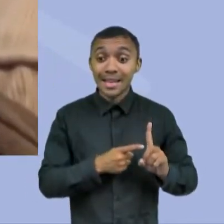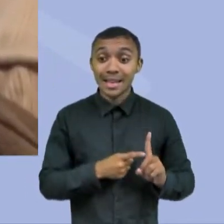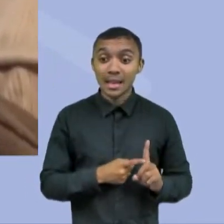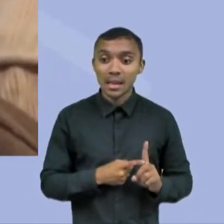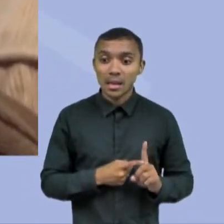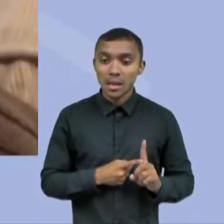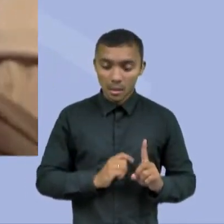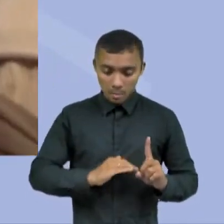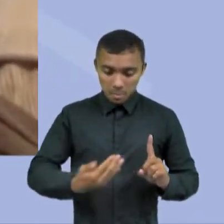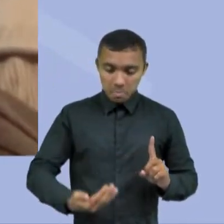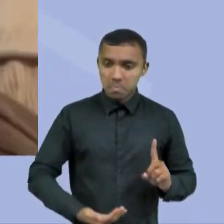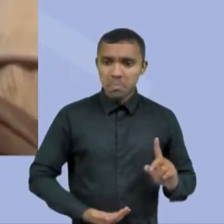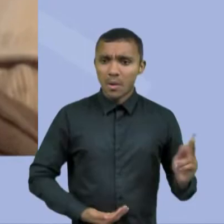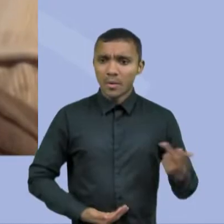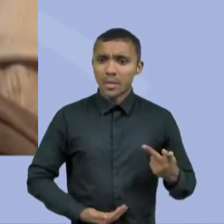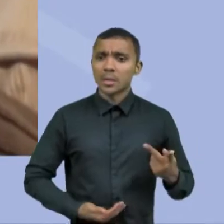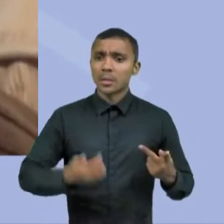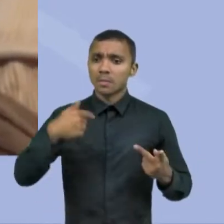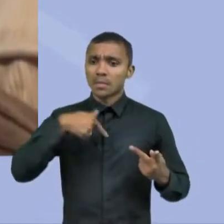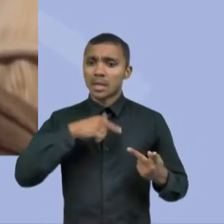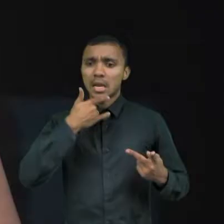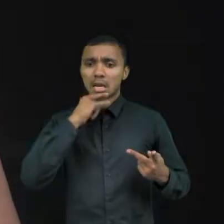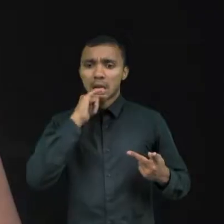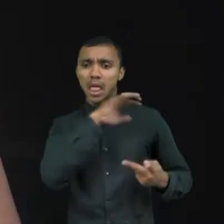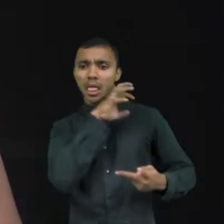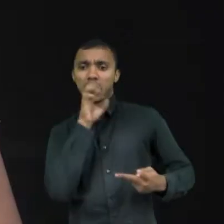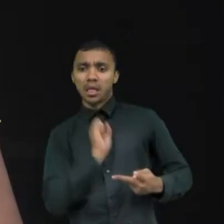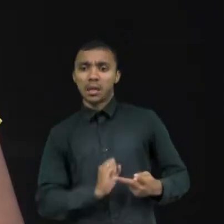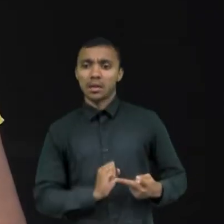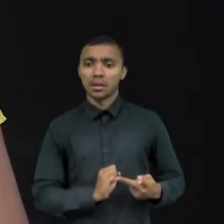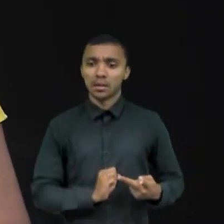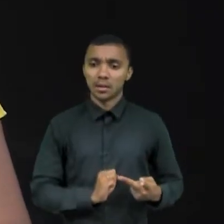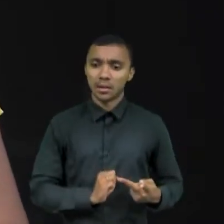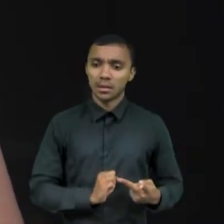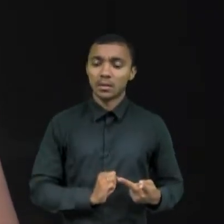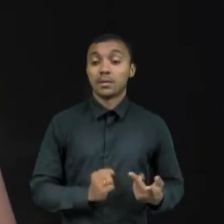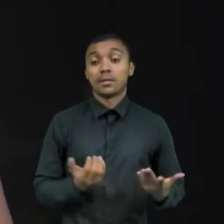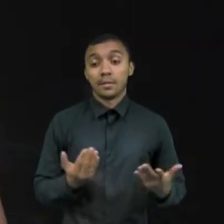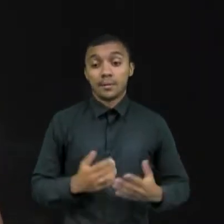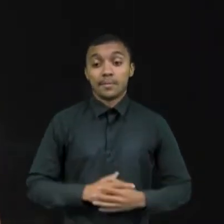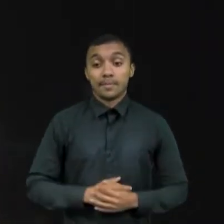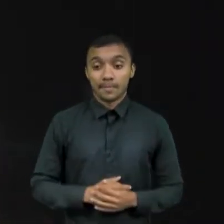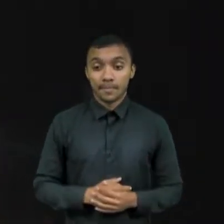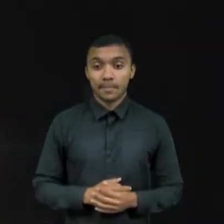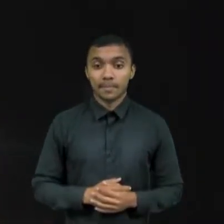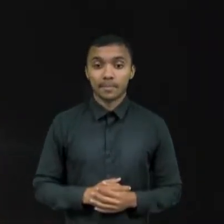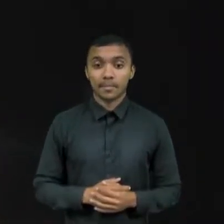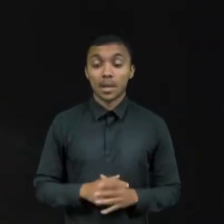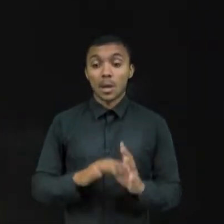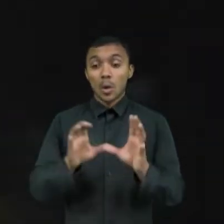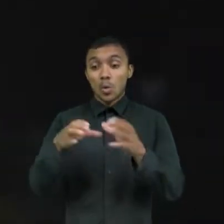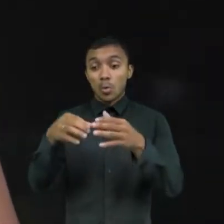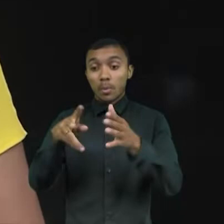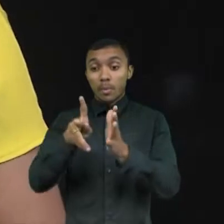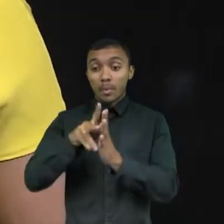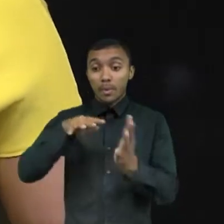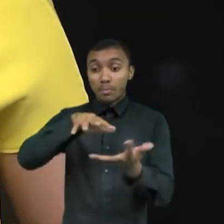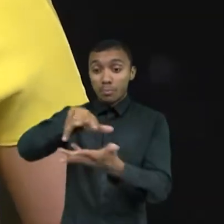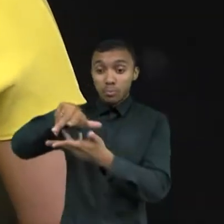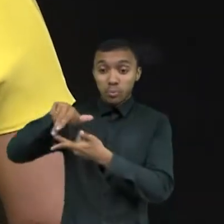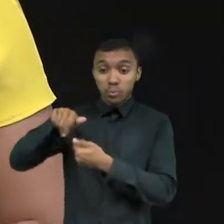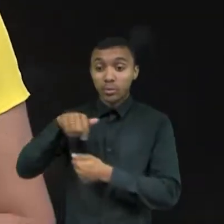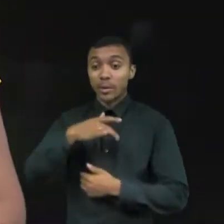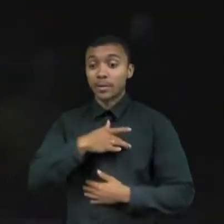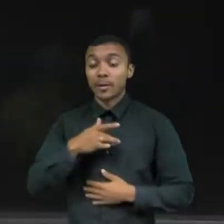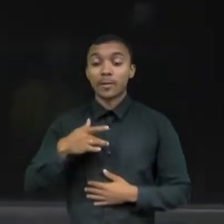da mãe, recebendo a mesma quantidade de álcool. A Organização Mundial da Saúde faz um alerta.